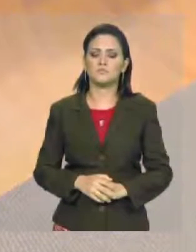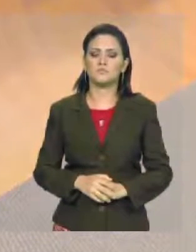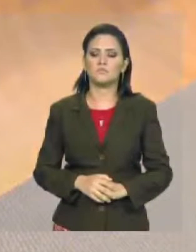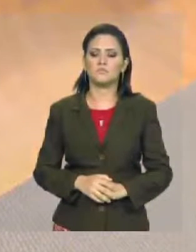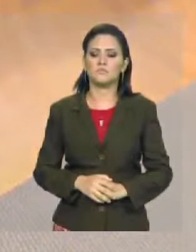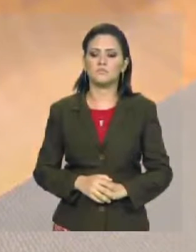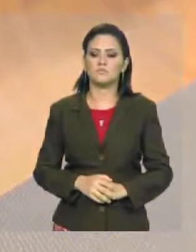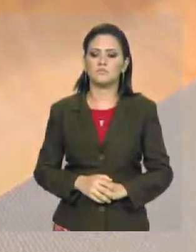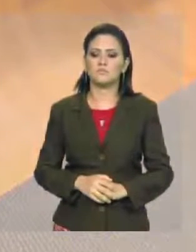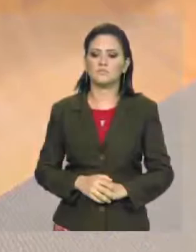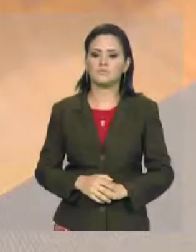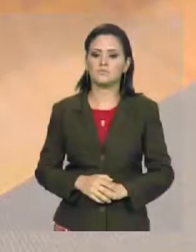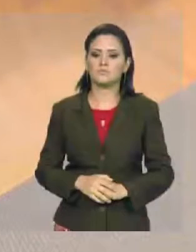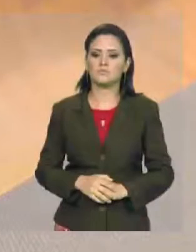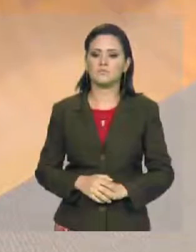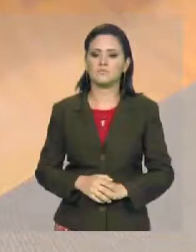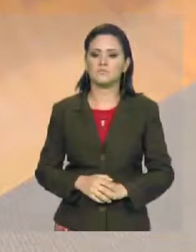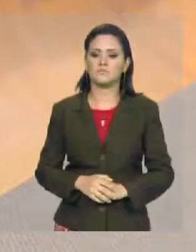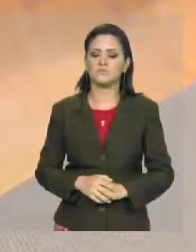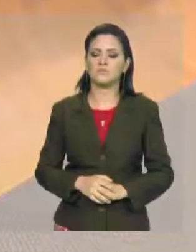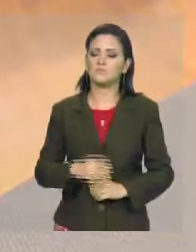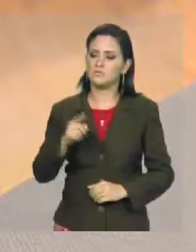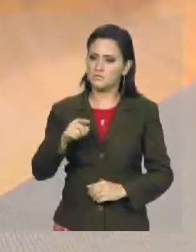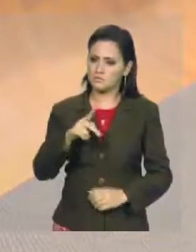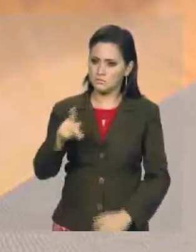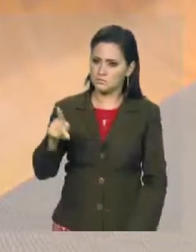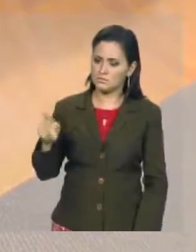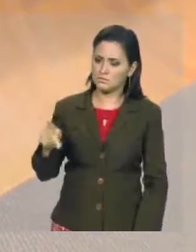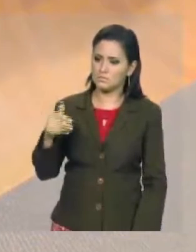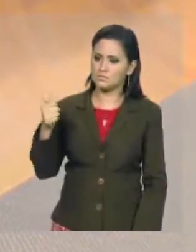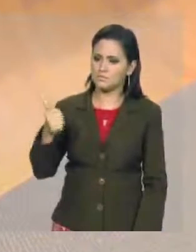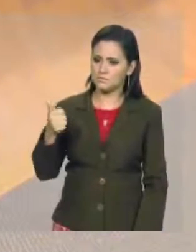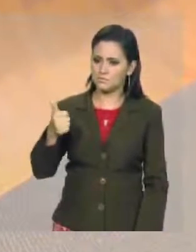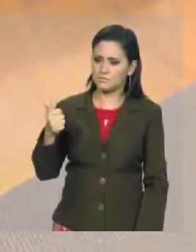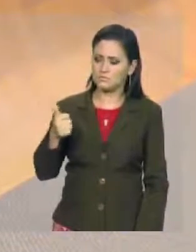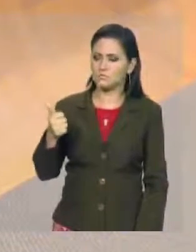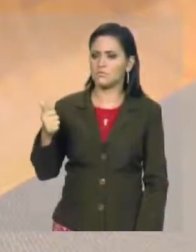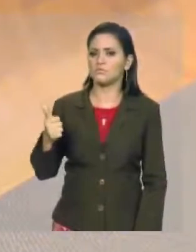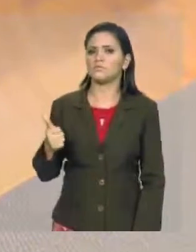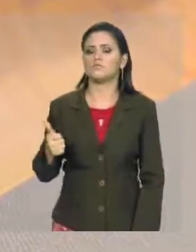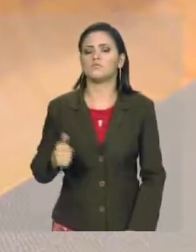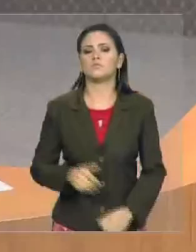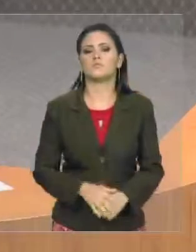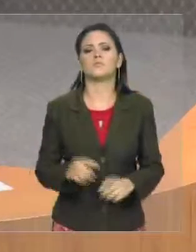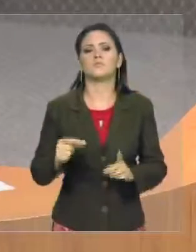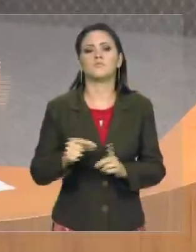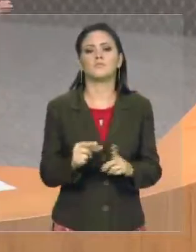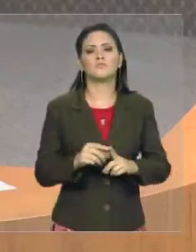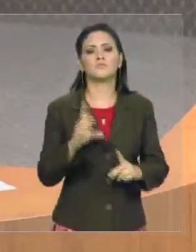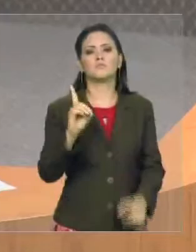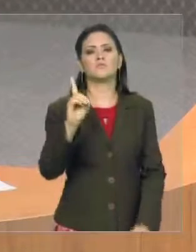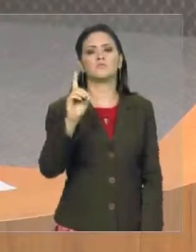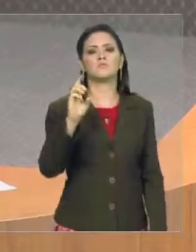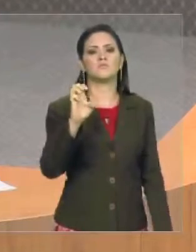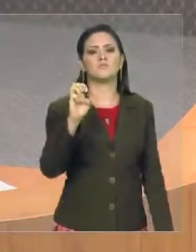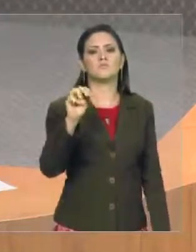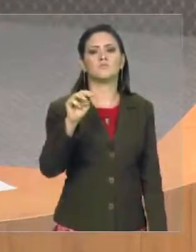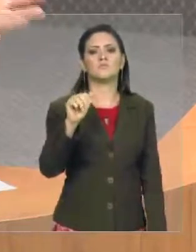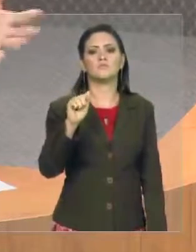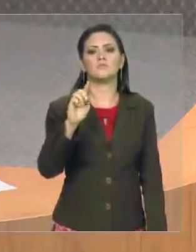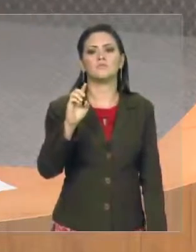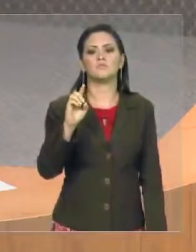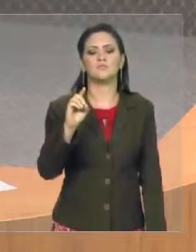em dois momentos. Professor Fernando Novaes, primeiro, para falar da palavra demagogia e trazer o significado da palavra demagogia.